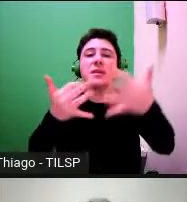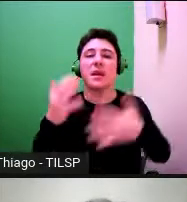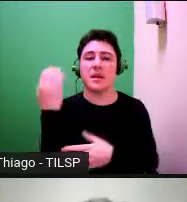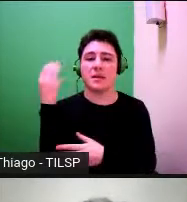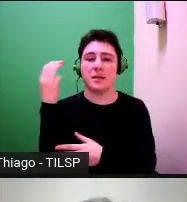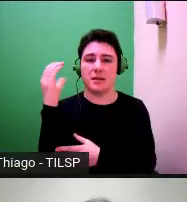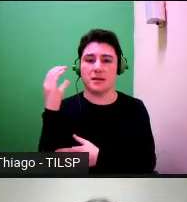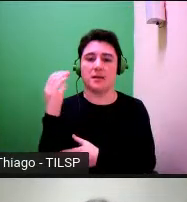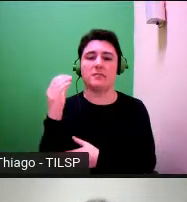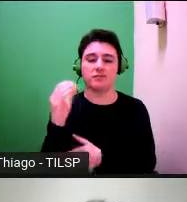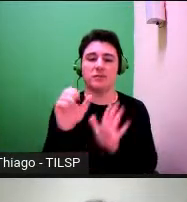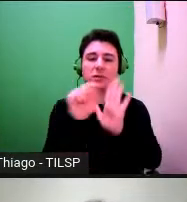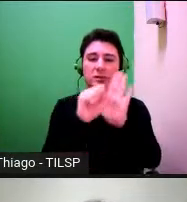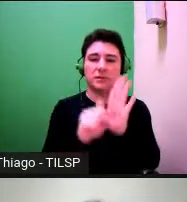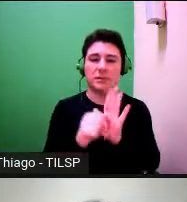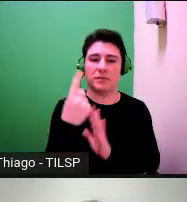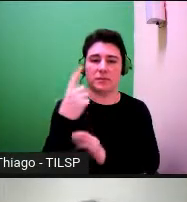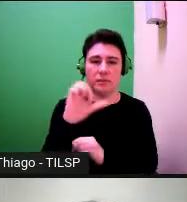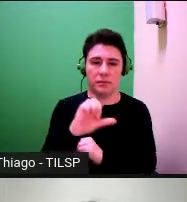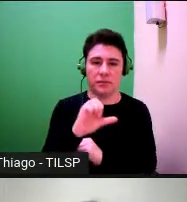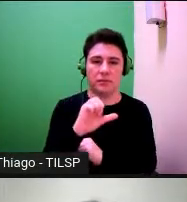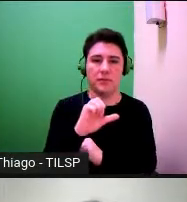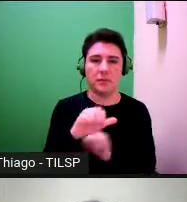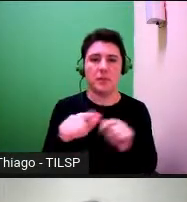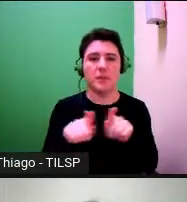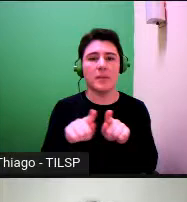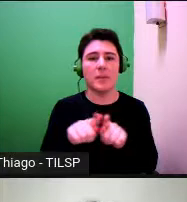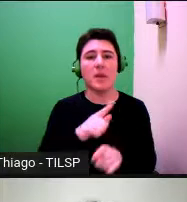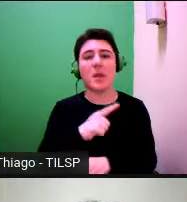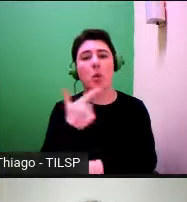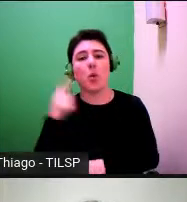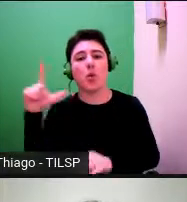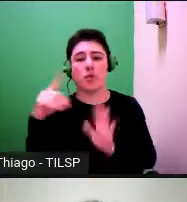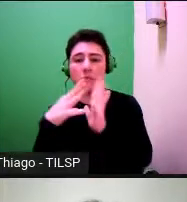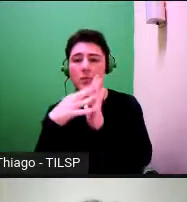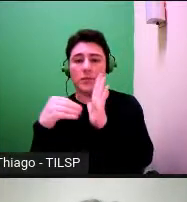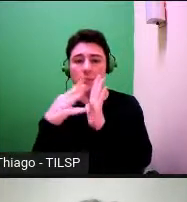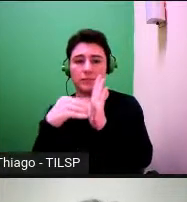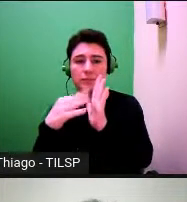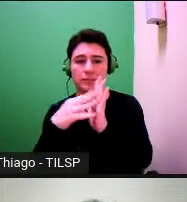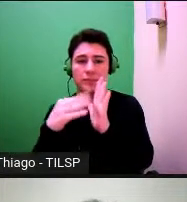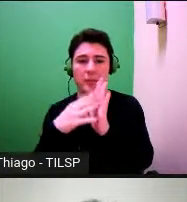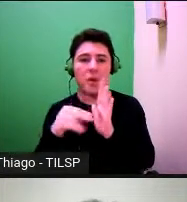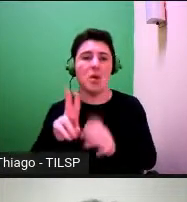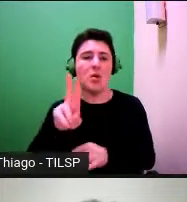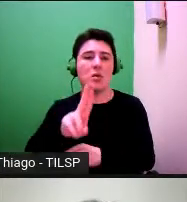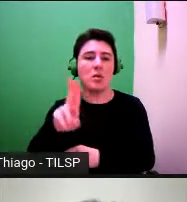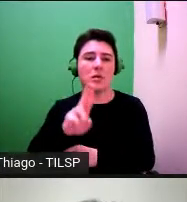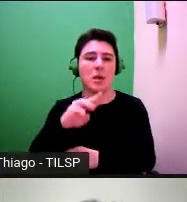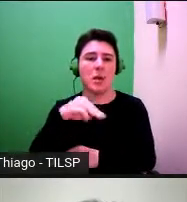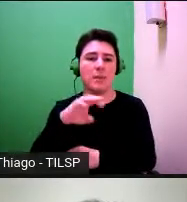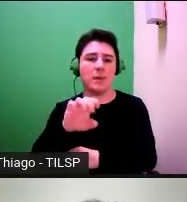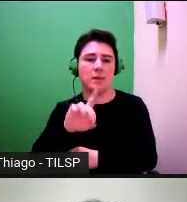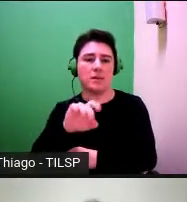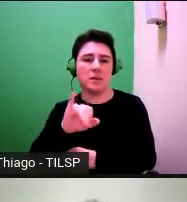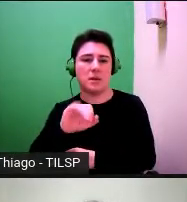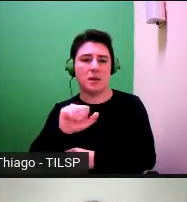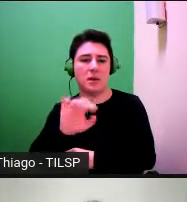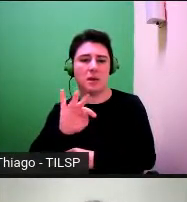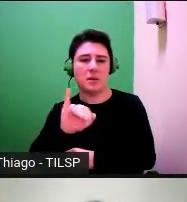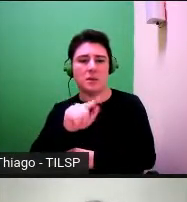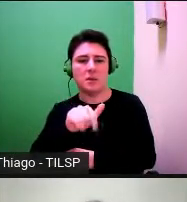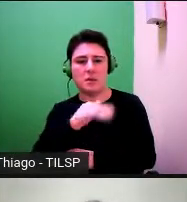no século XIX e à chegada de um outro modelo, o da mediatização dos factos científicos e técnicos,